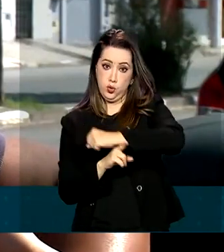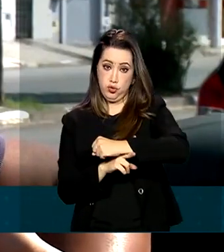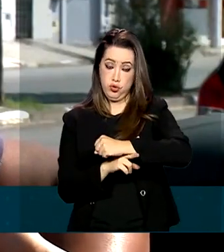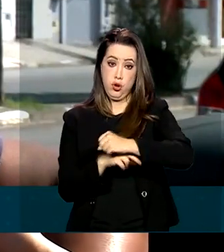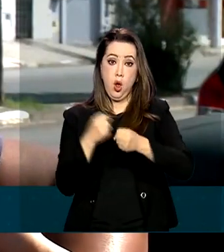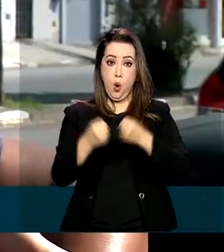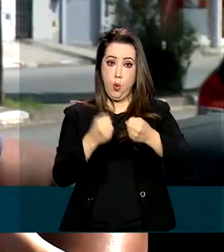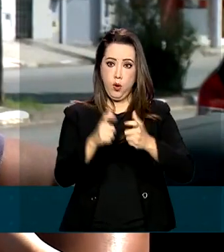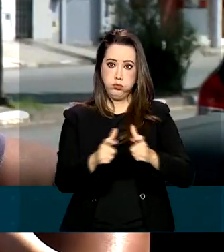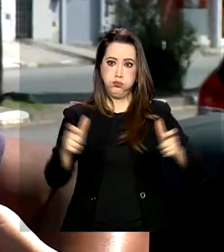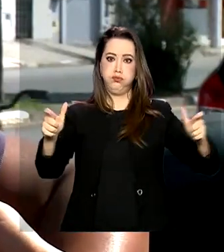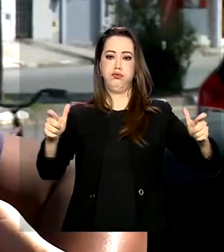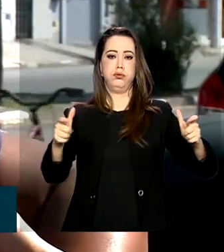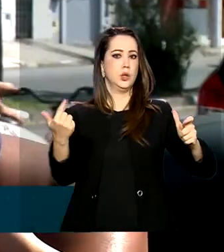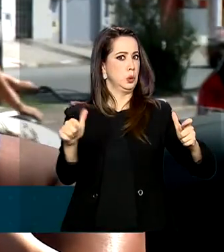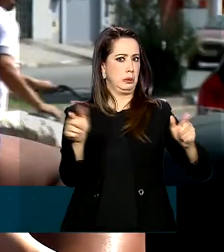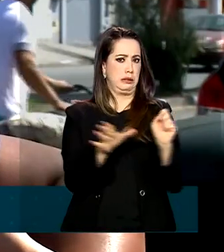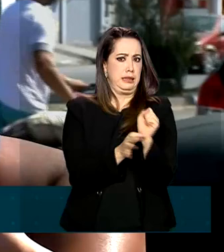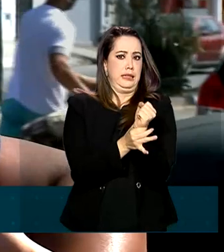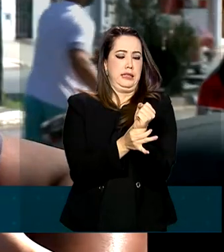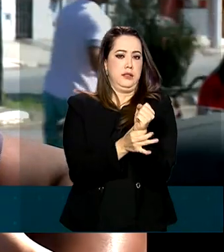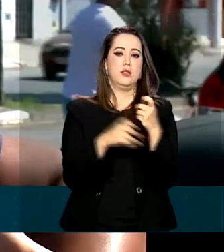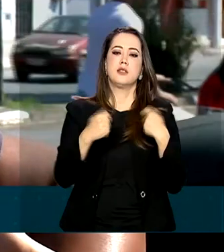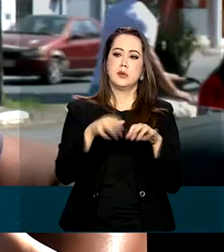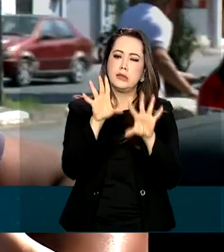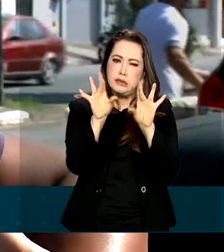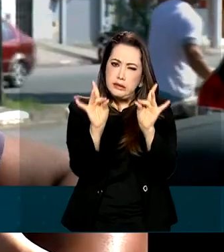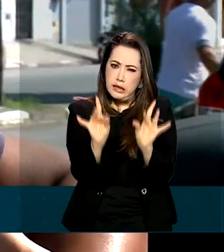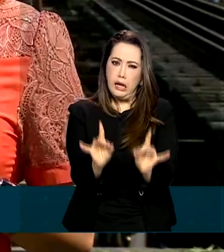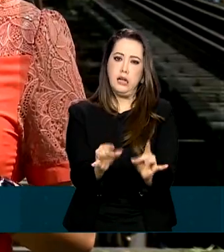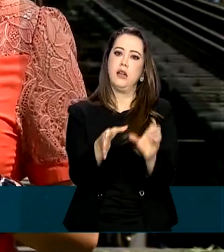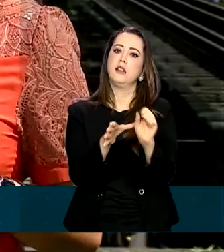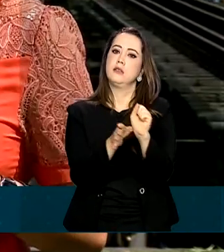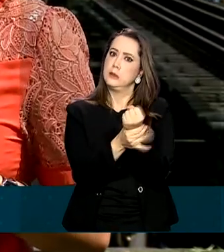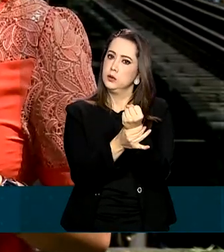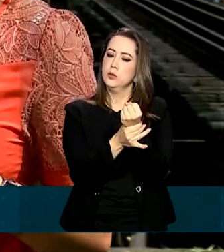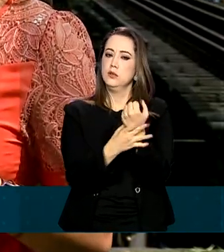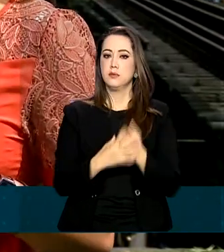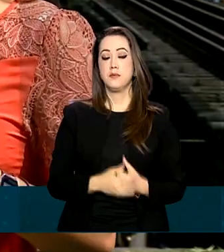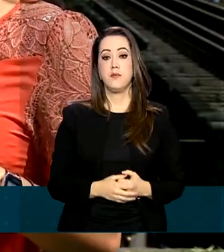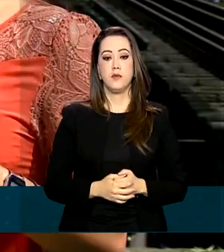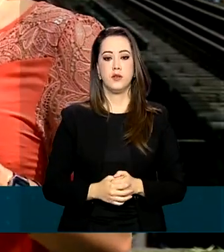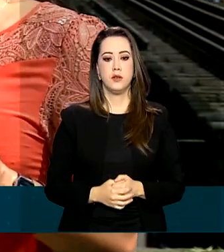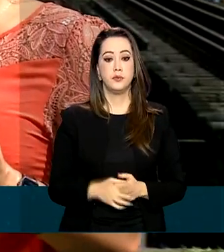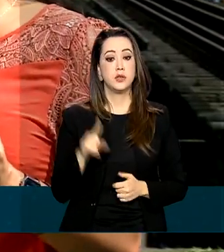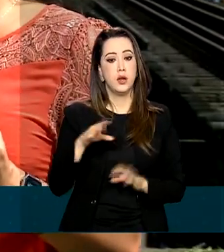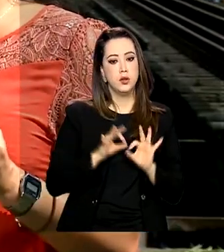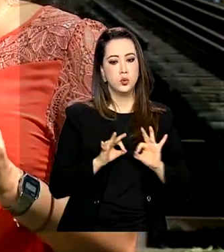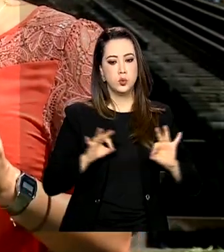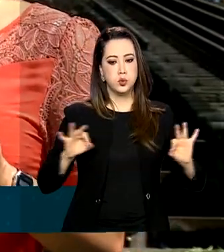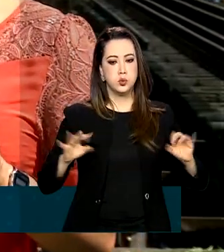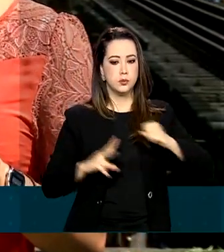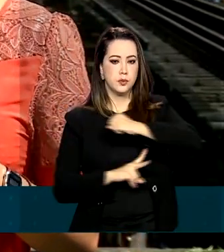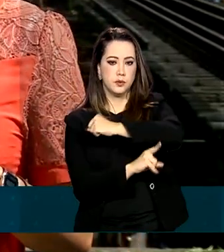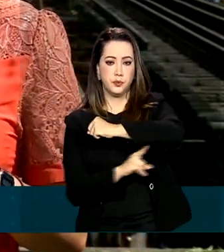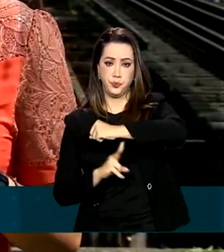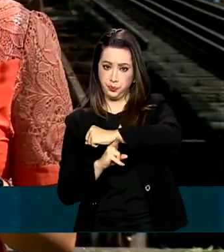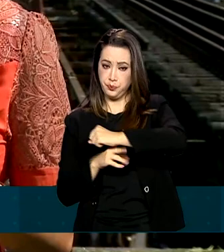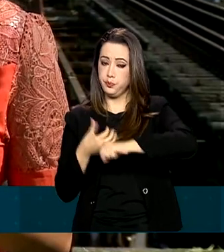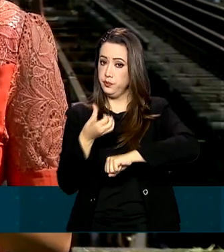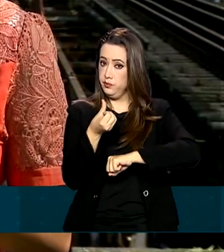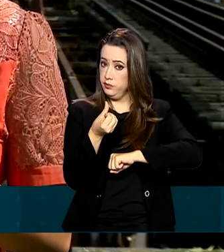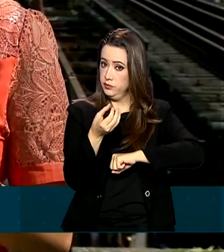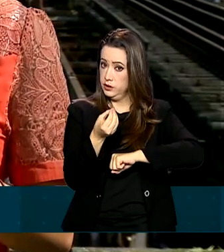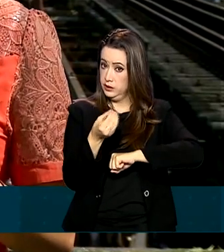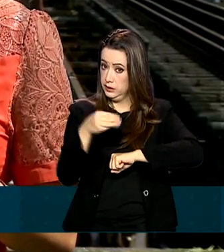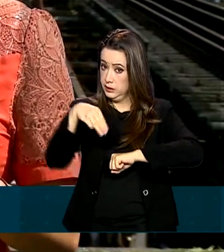aí já não é tão seguro. Precisa, sim, de uma reforma bem mais detalhada, mais reforçada. A ponte tem 600 metros e chegou a ficar interditada por